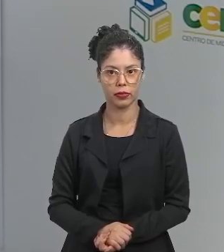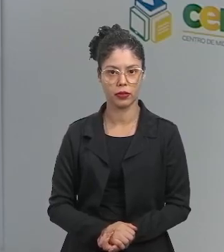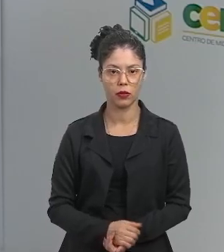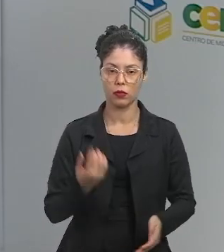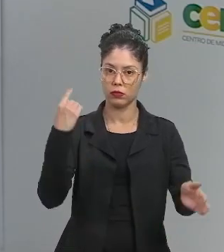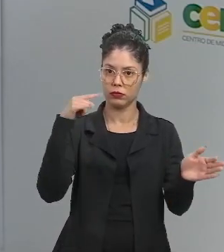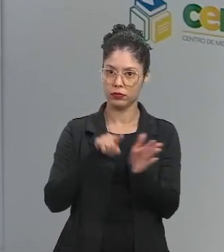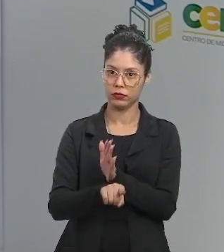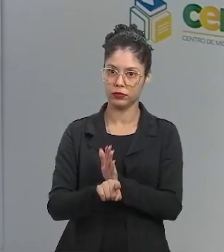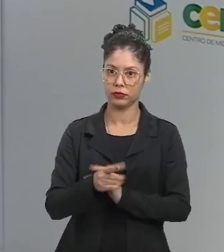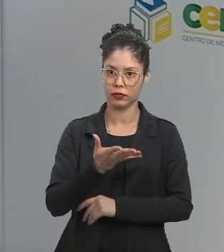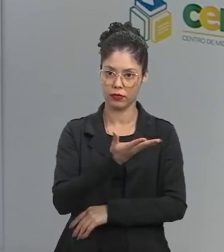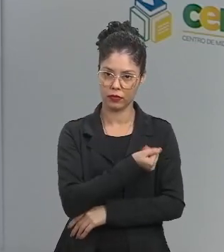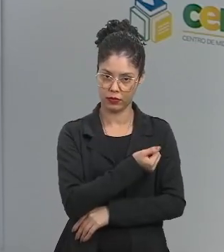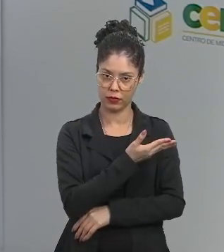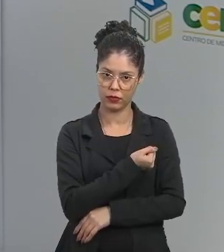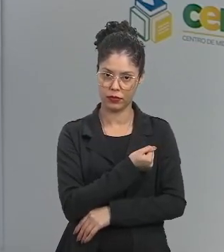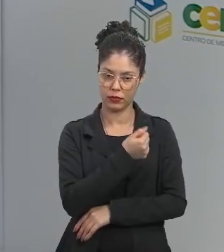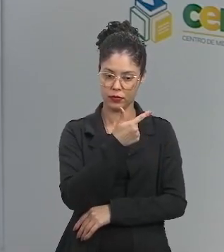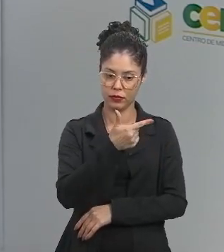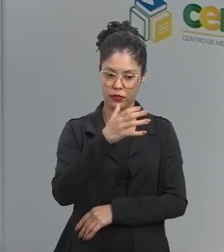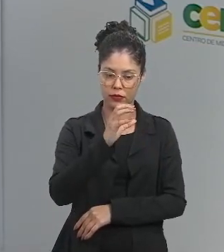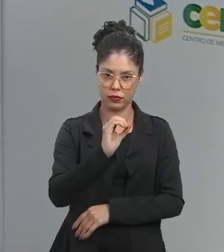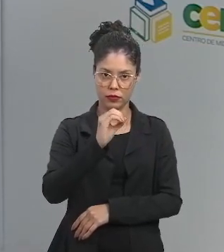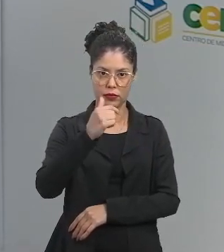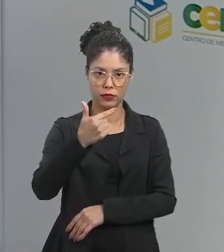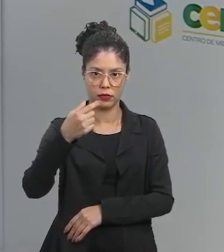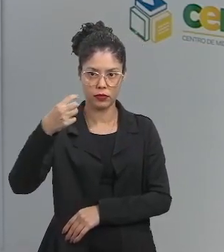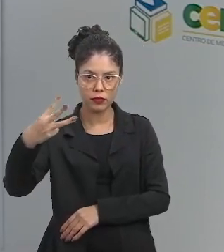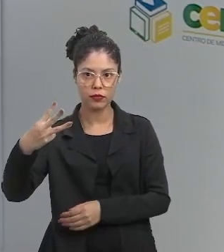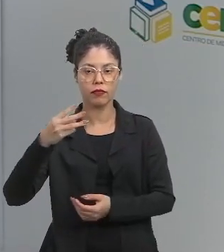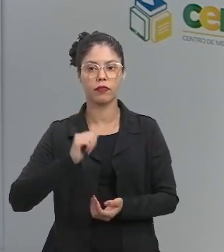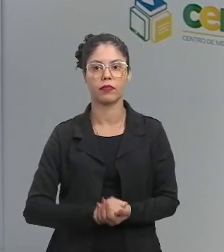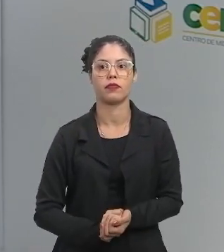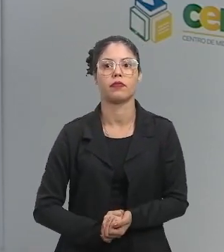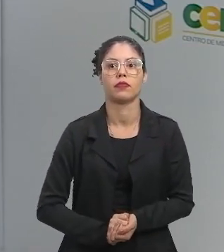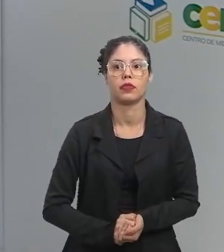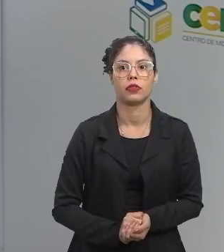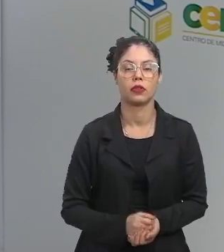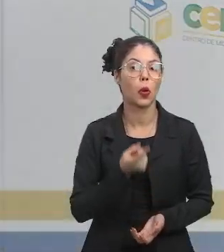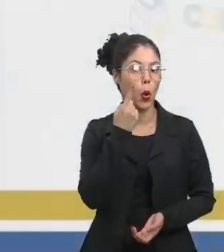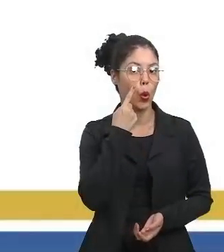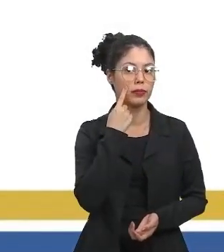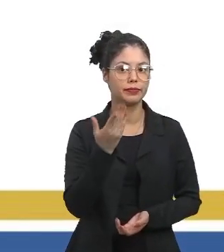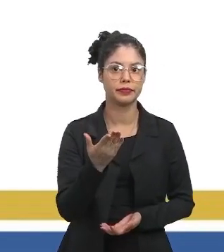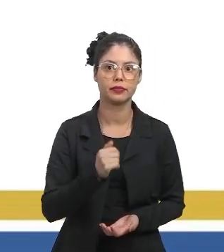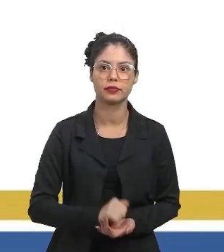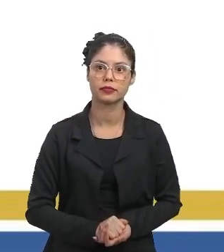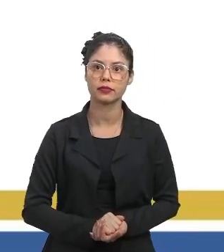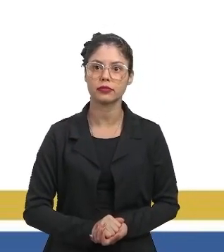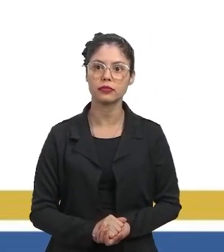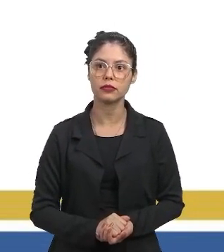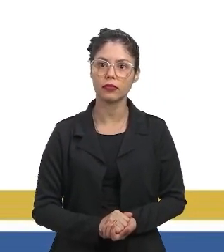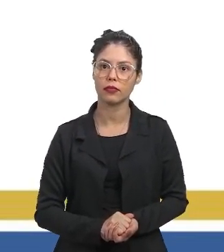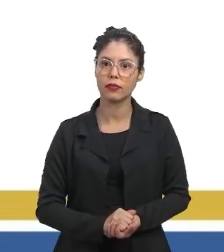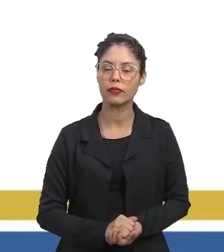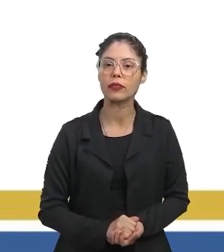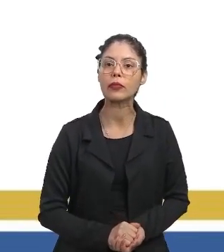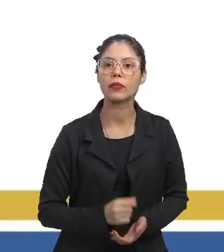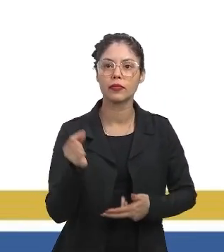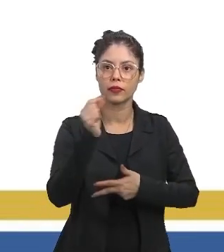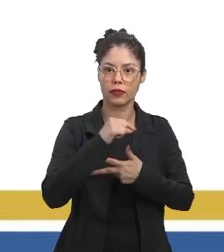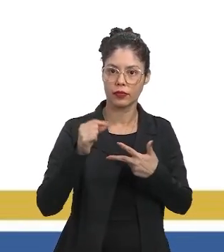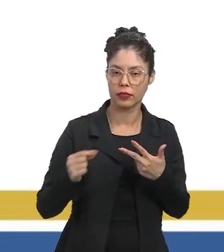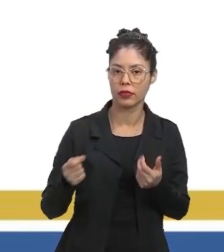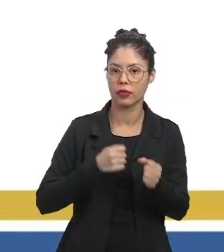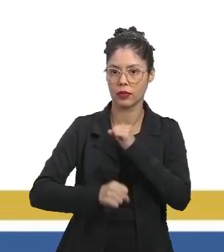Questão de 2023, como eu tinha falado para vocês. Olha só, lá no Enem,